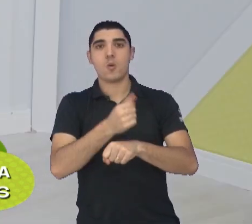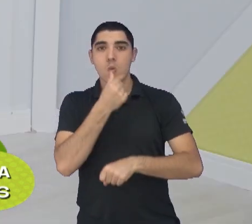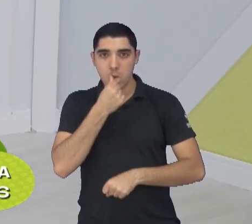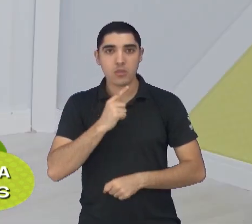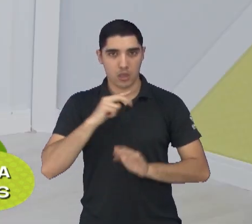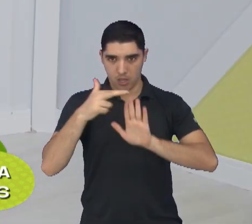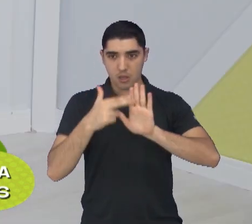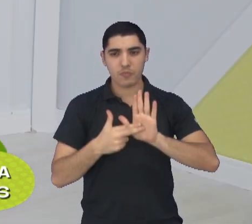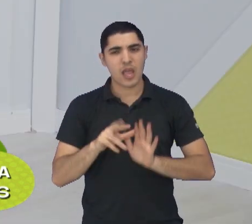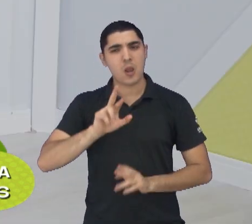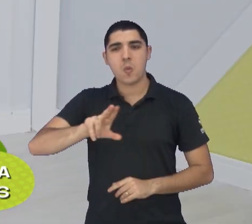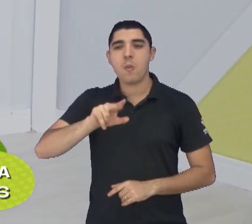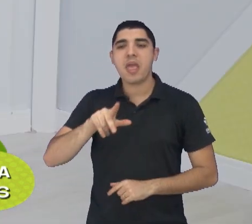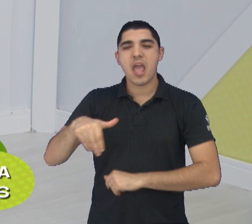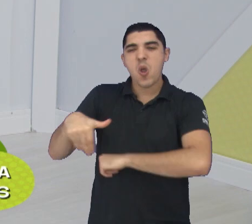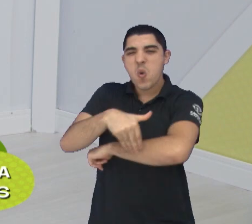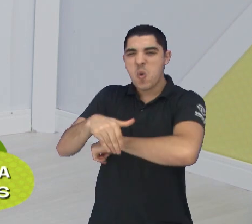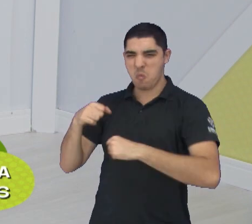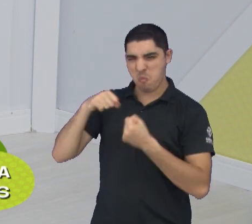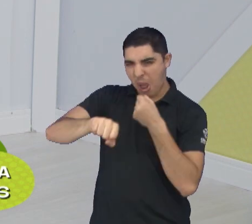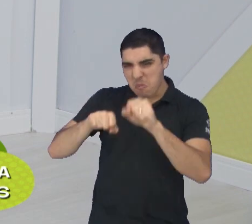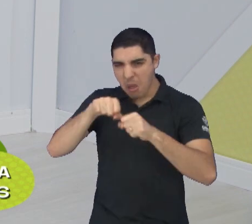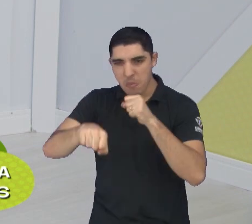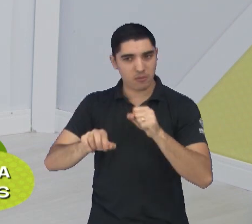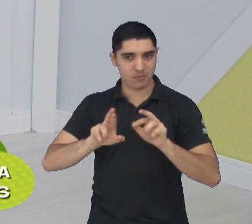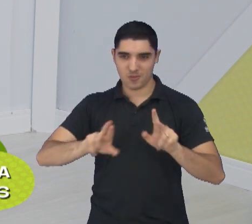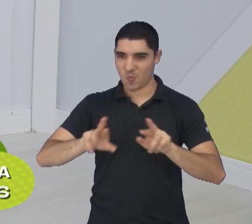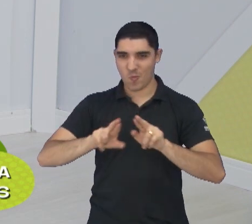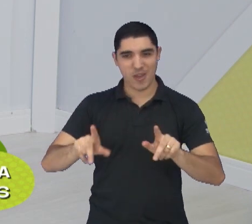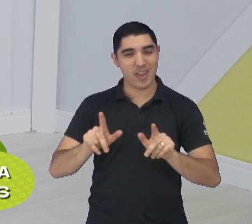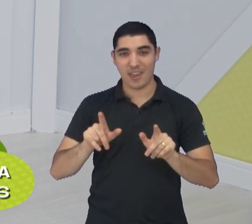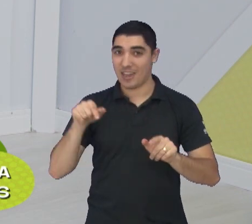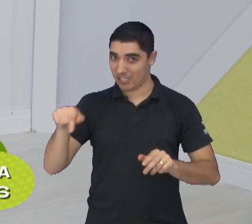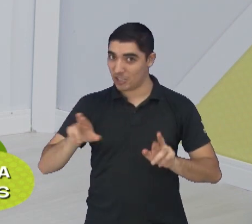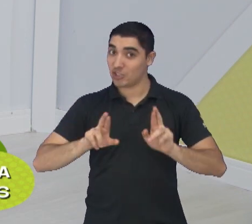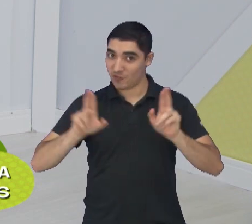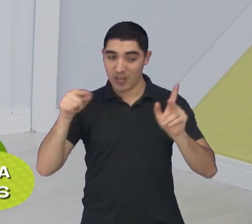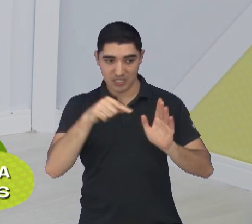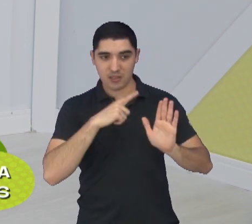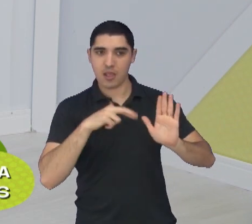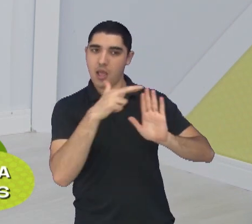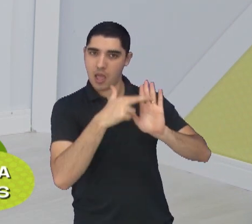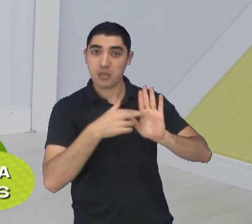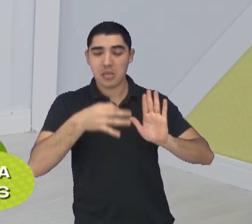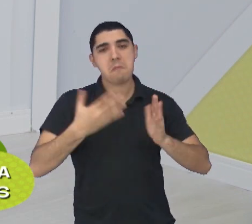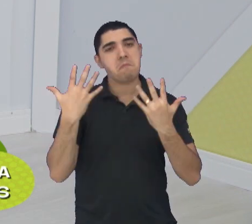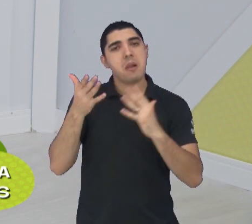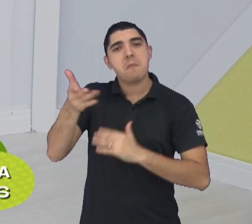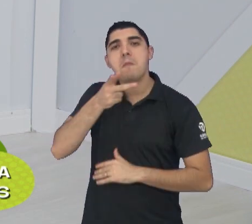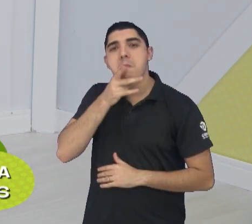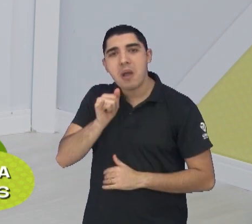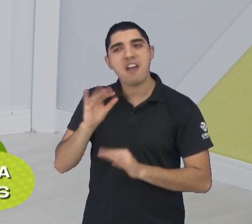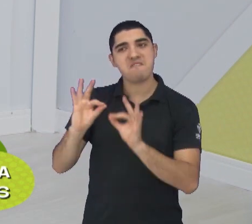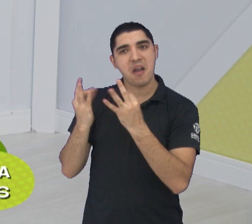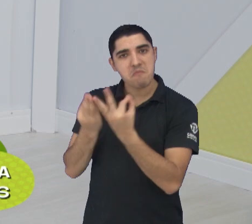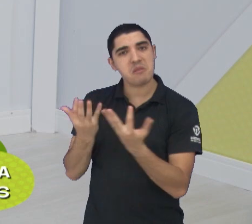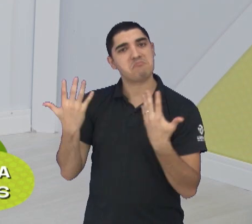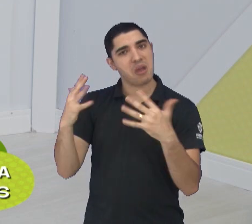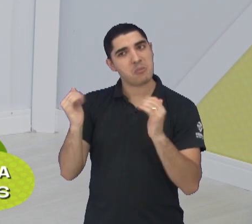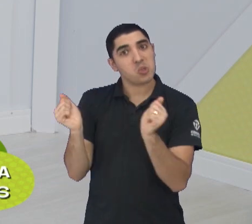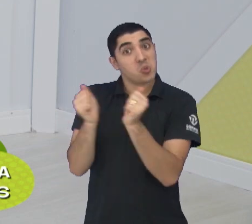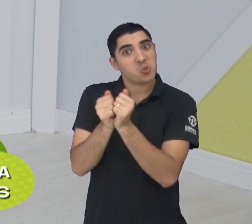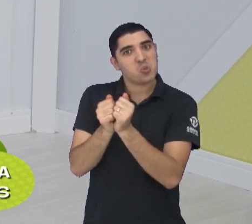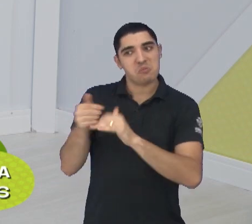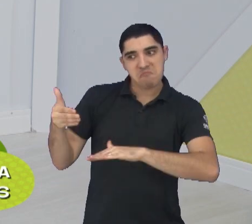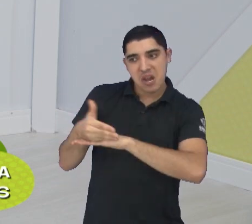É, não é briga de rua, não. O negócio é tudo certinho e tal. Para deixar claro aí, parabéns ao Paizão, para a família, que luta junto aí. Muito bacana. E